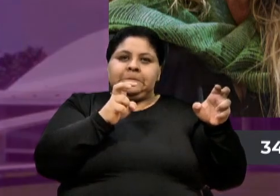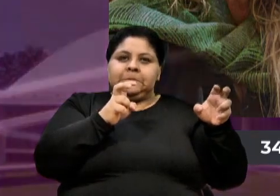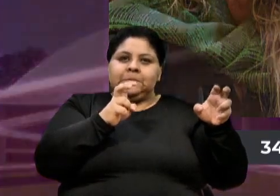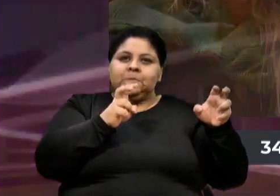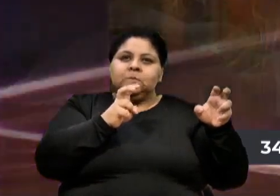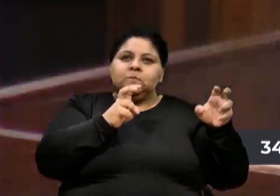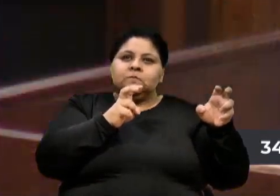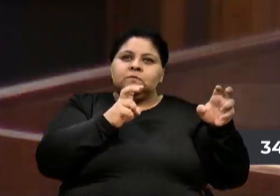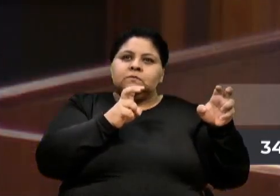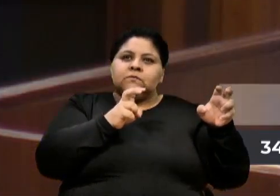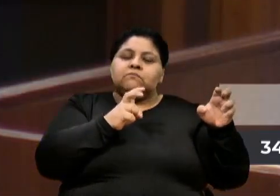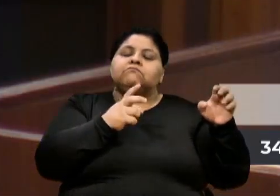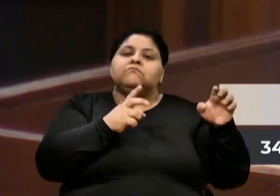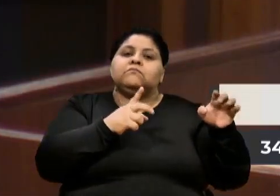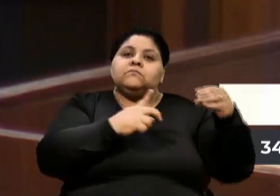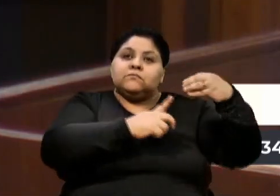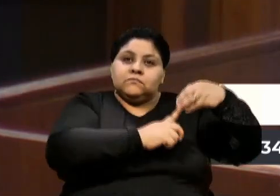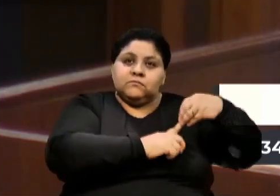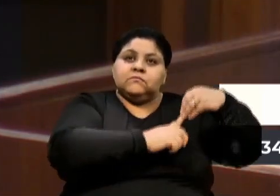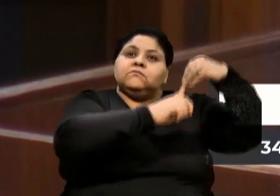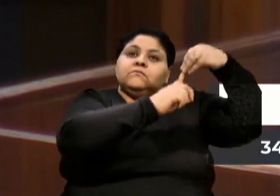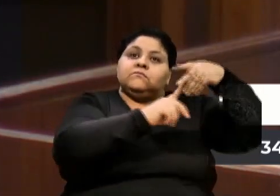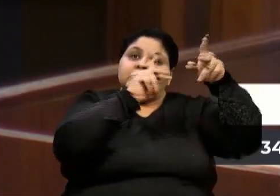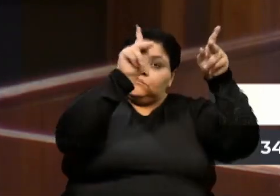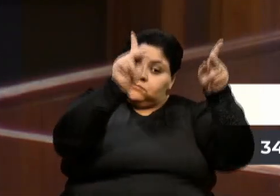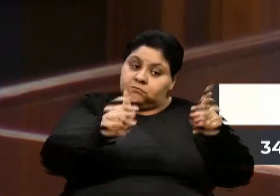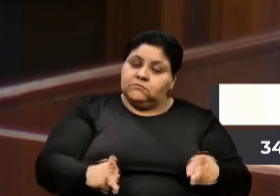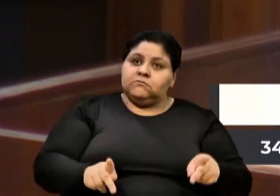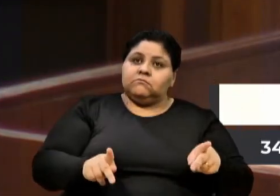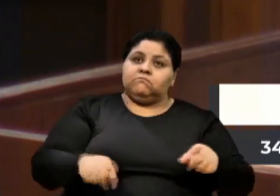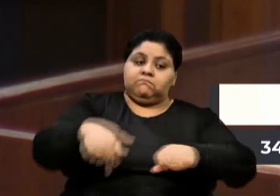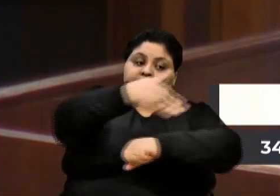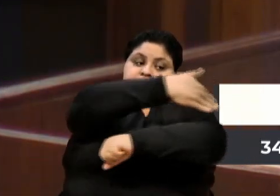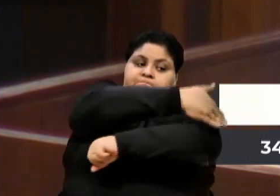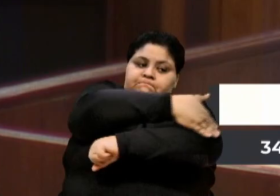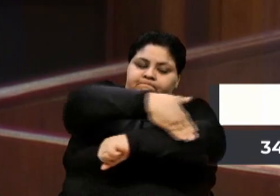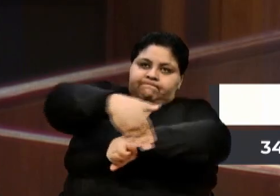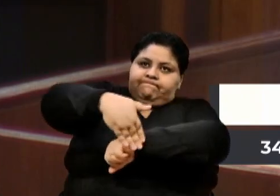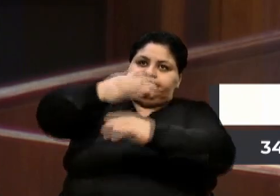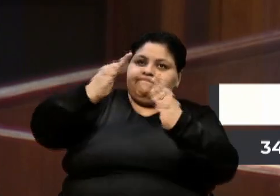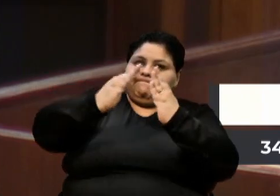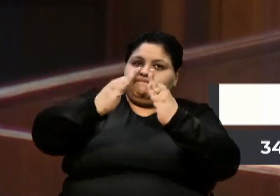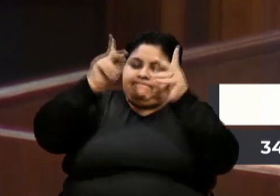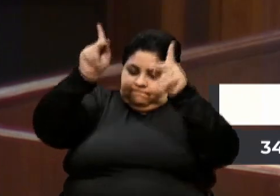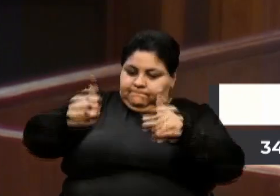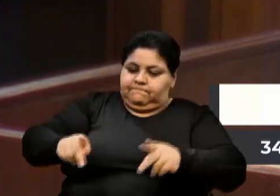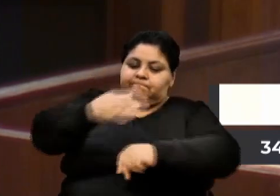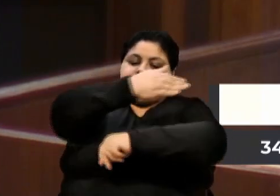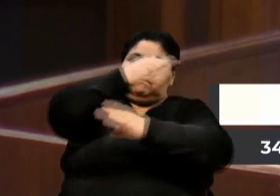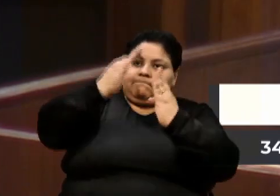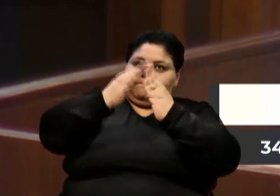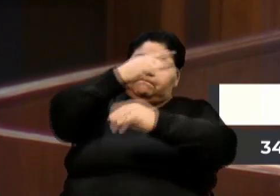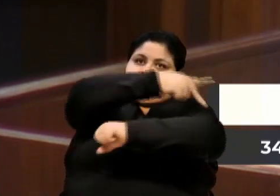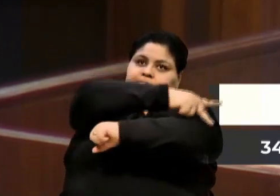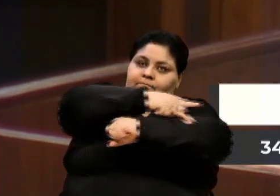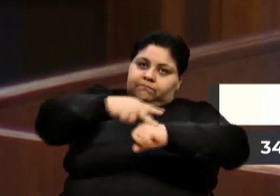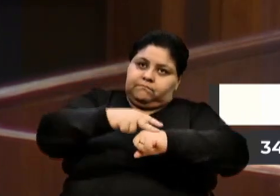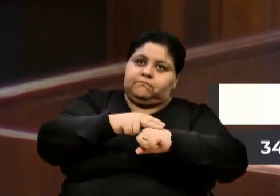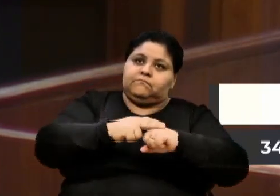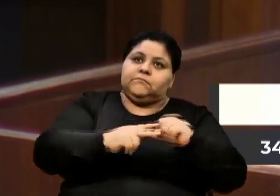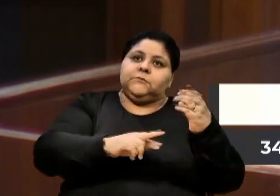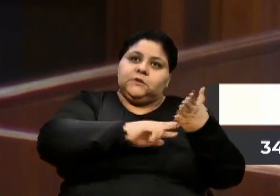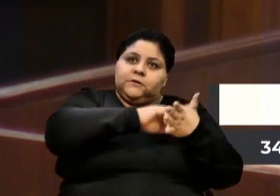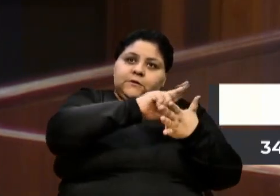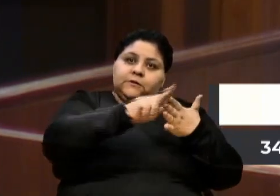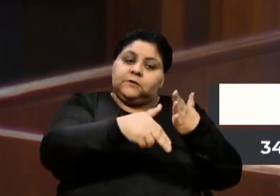principalmente, das pessoas em situação de rua, várias propostas que, na semana que vem,